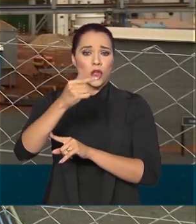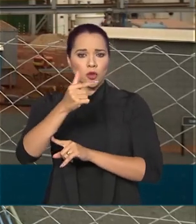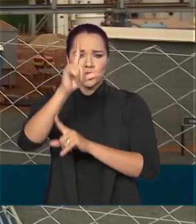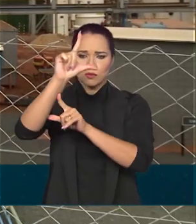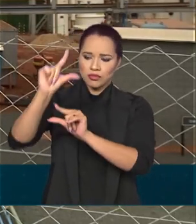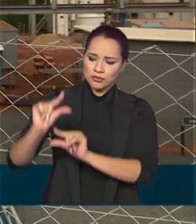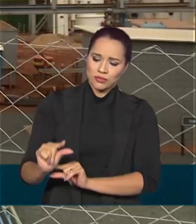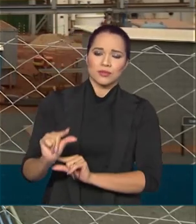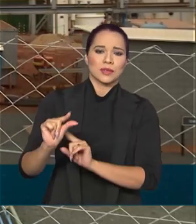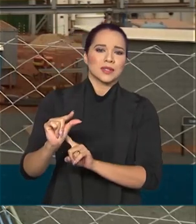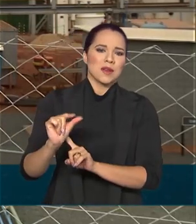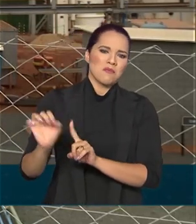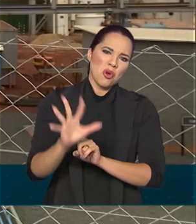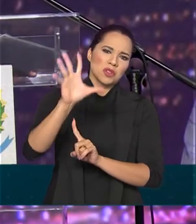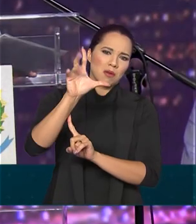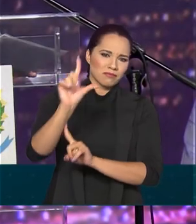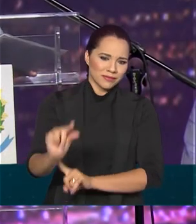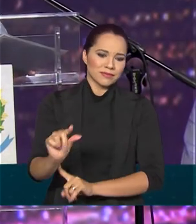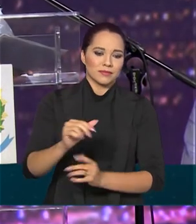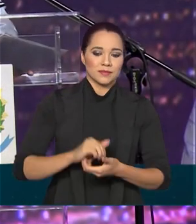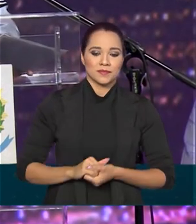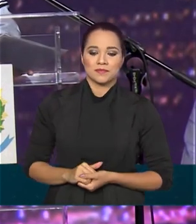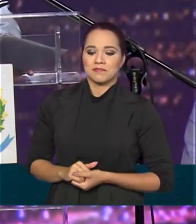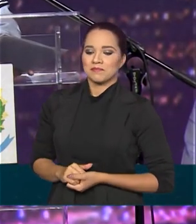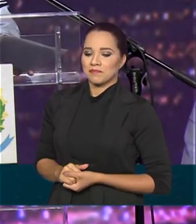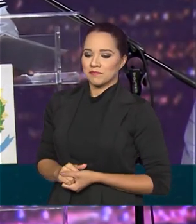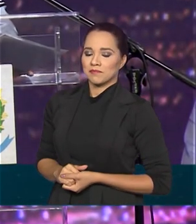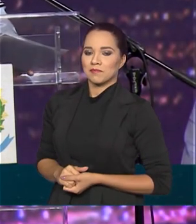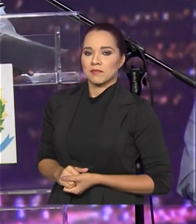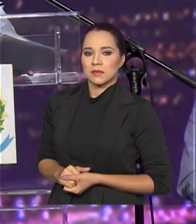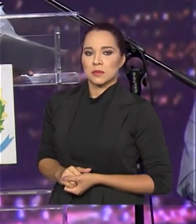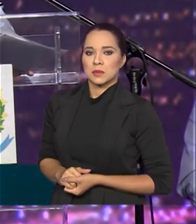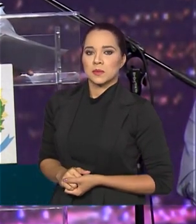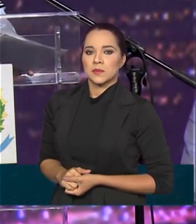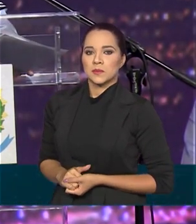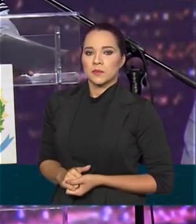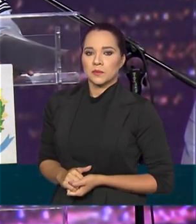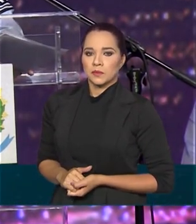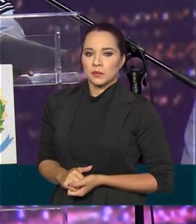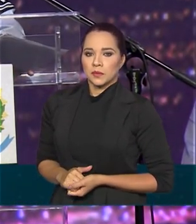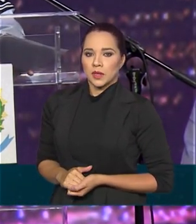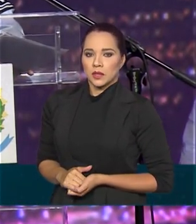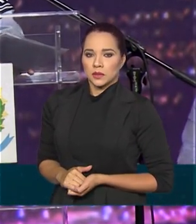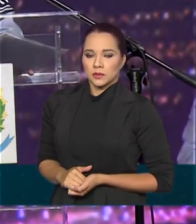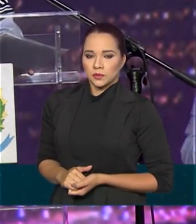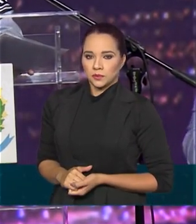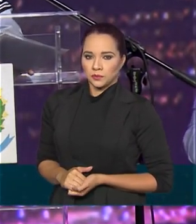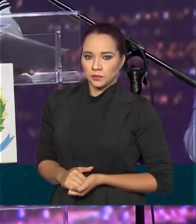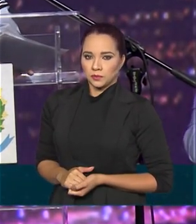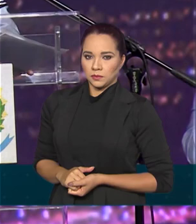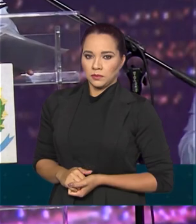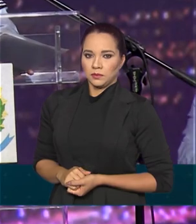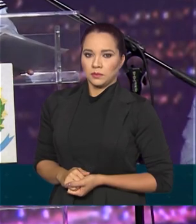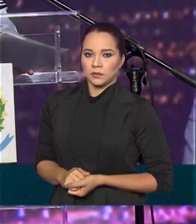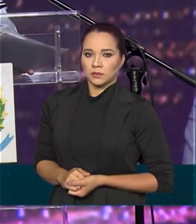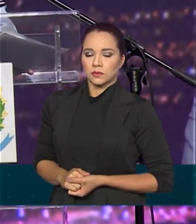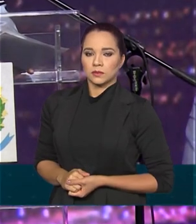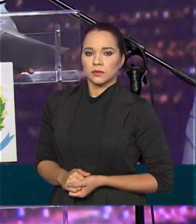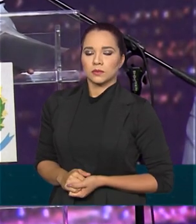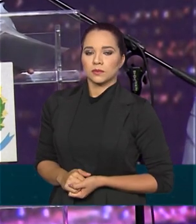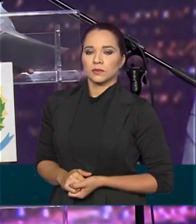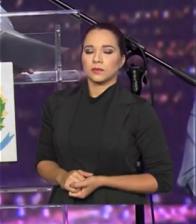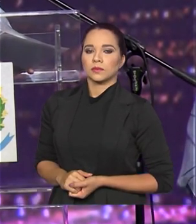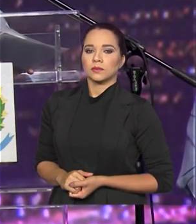seja, menos poluentes. Nossos estudos mostram que o potencial de produção de biogás no Brasil,